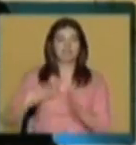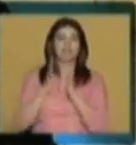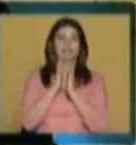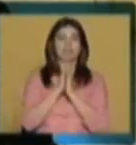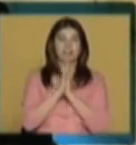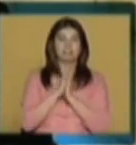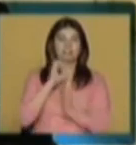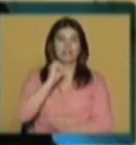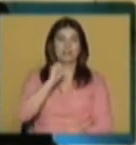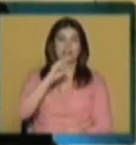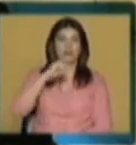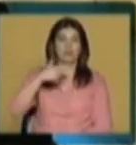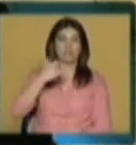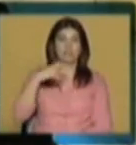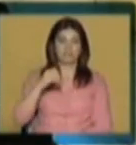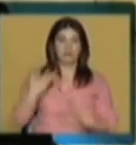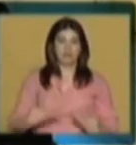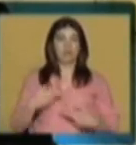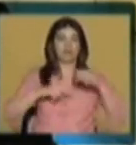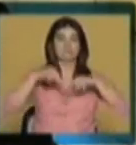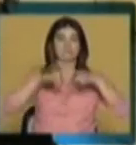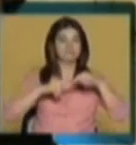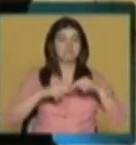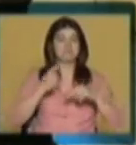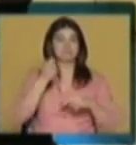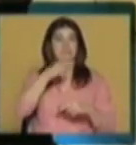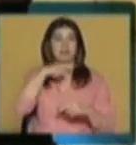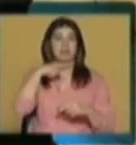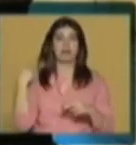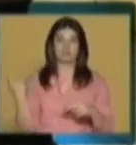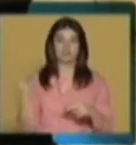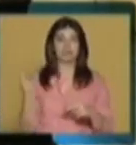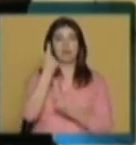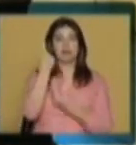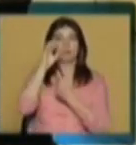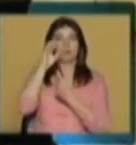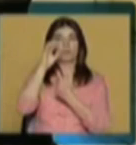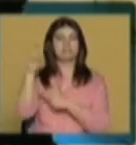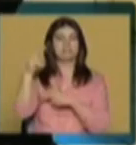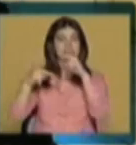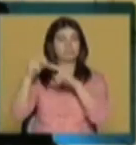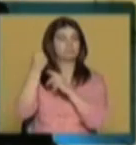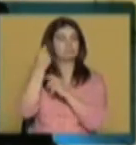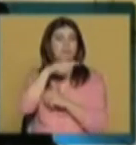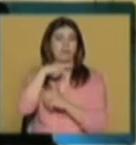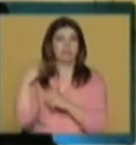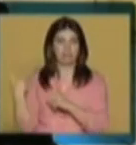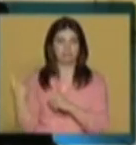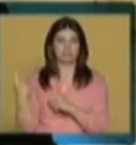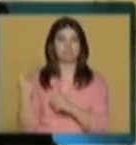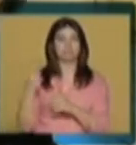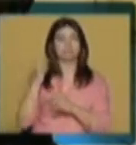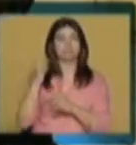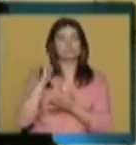catedrais góticas, que hoje já não se constroem, a não ser excepcionalmente, em alguns países ainda se constroem, mas só como um